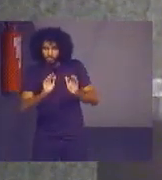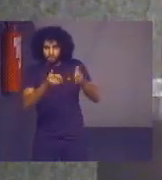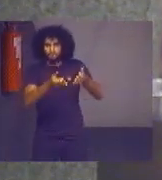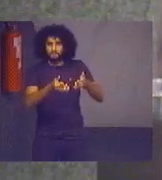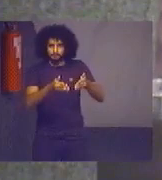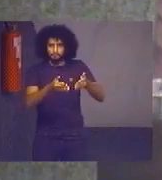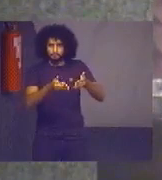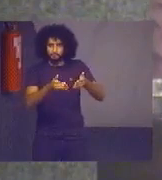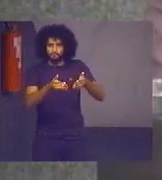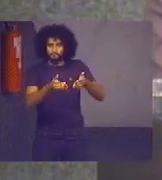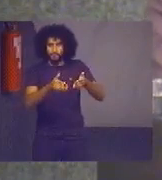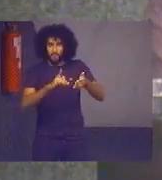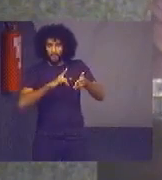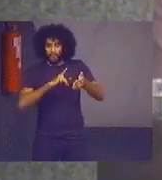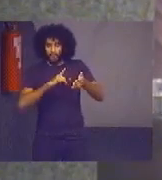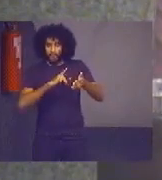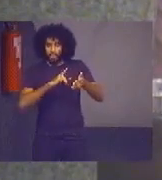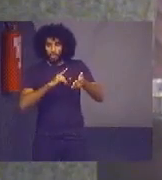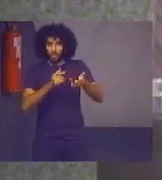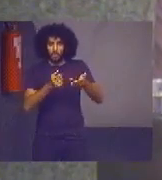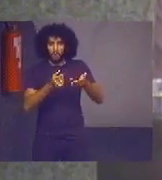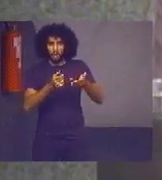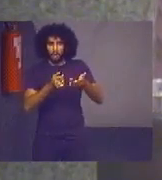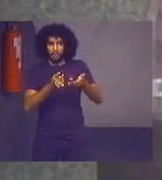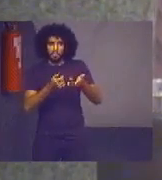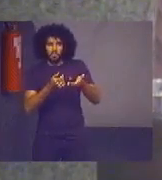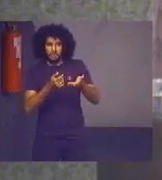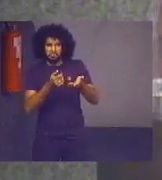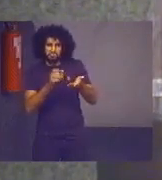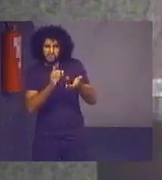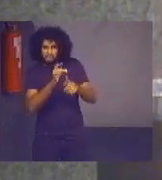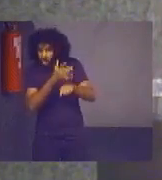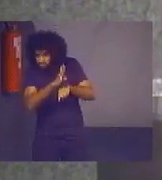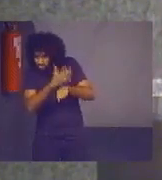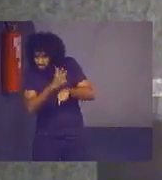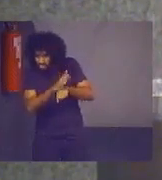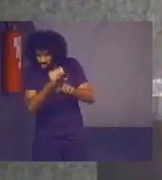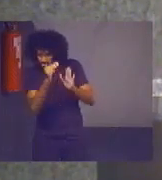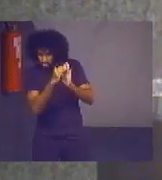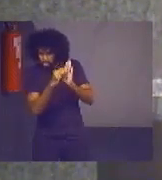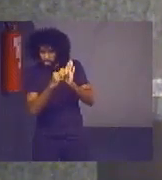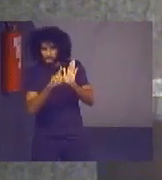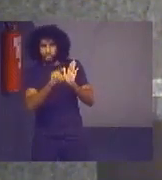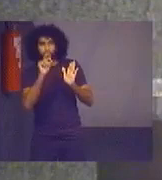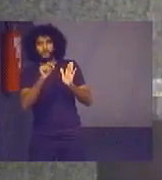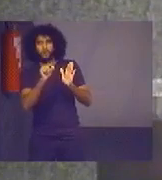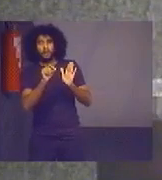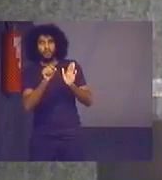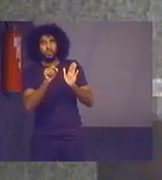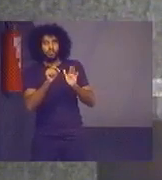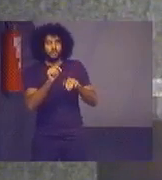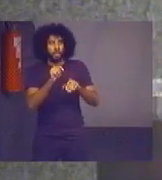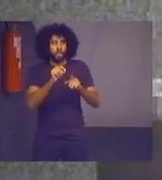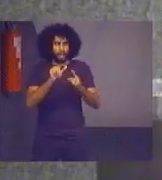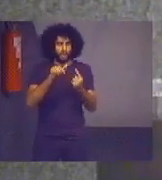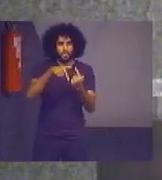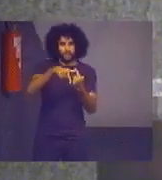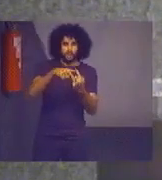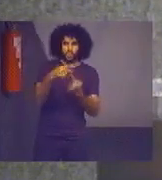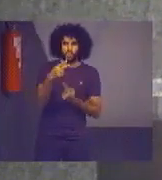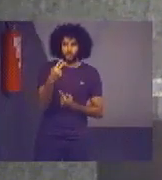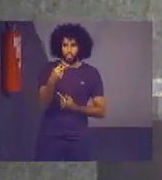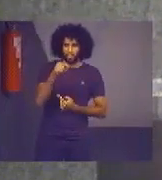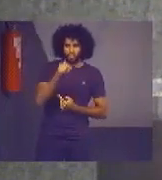auditoria, como era uma auditoria piloto, nós iríamos testar uma metodologia, escolhemos a meta 2.4. E aí o objetivo